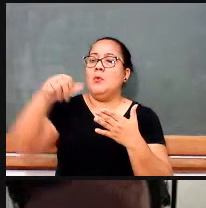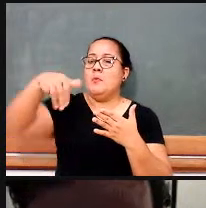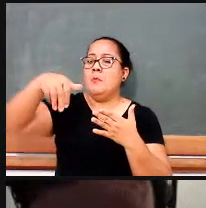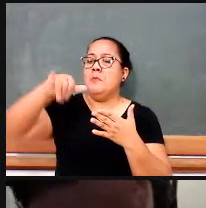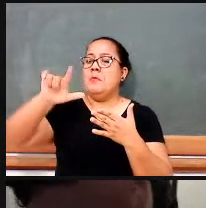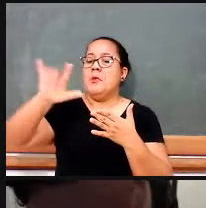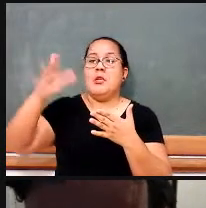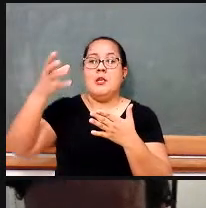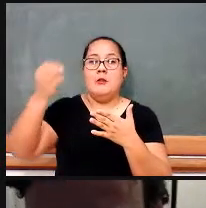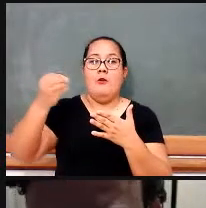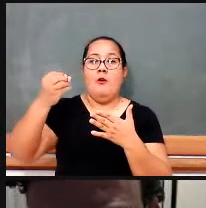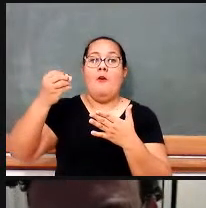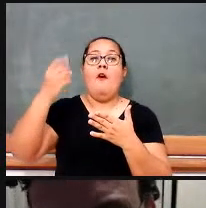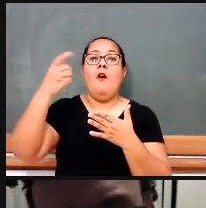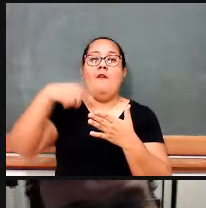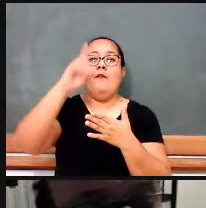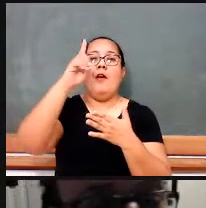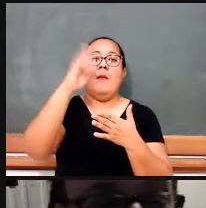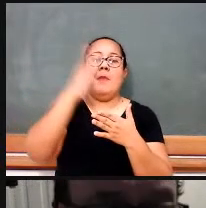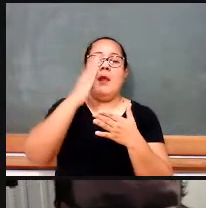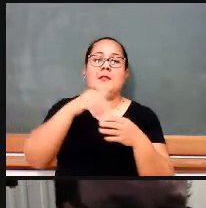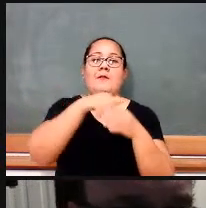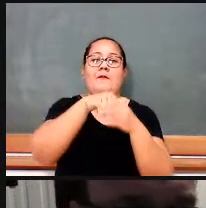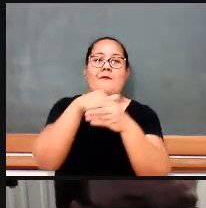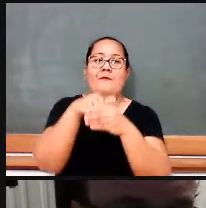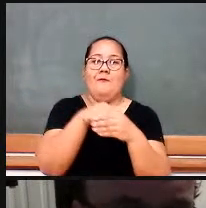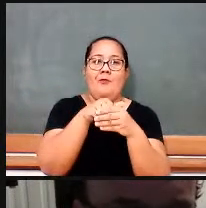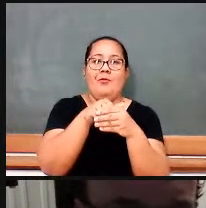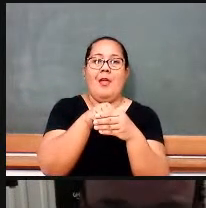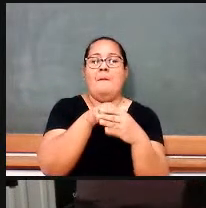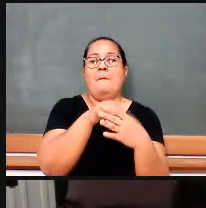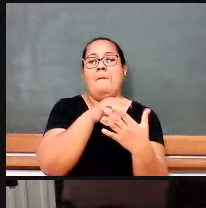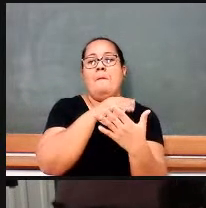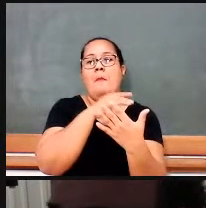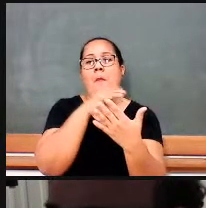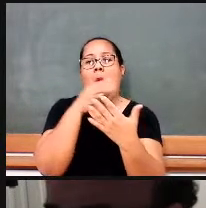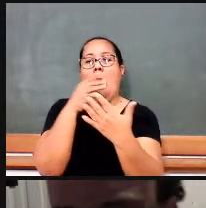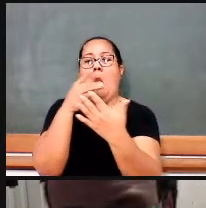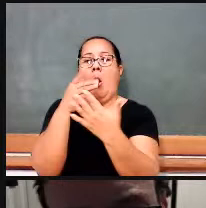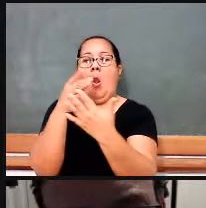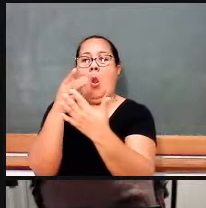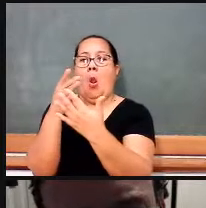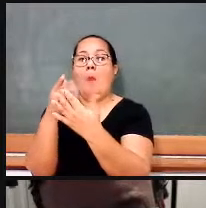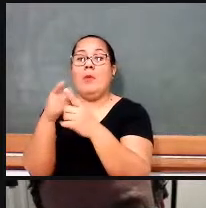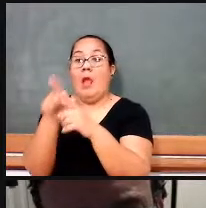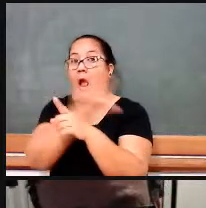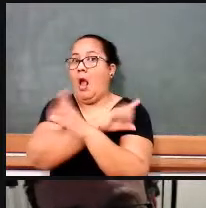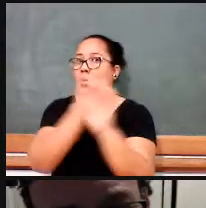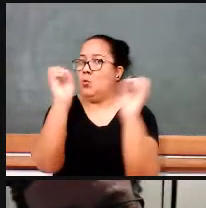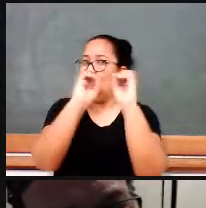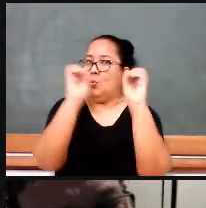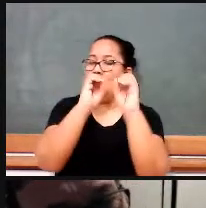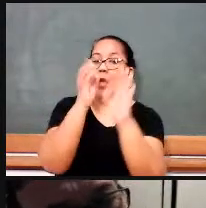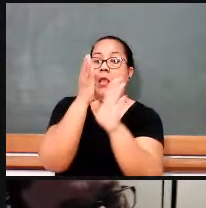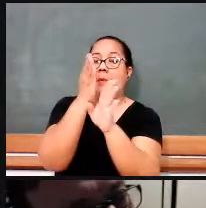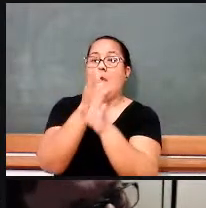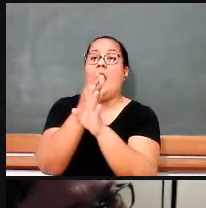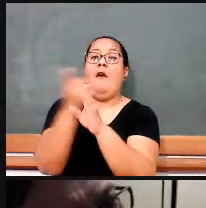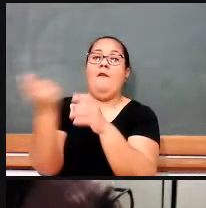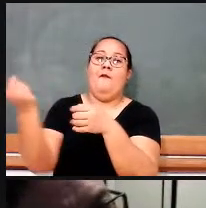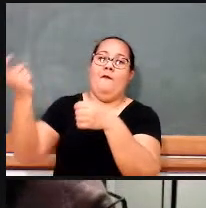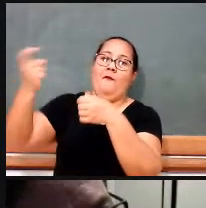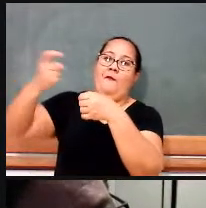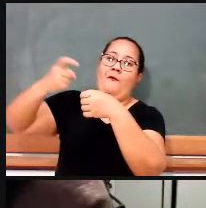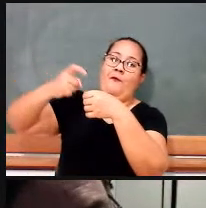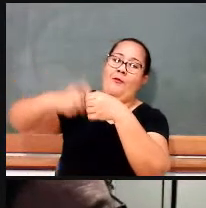íamos votar desde 1962, que nós não votávamos e passado